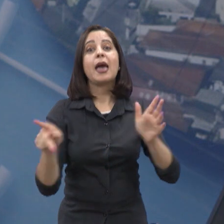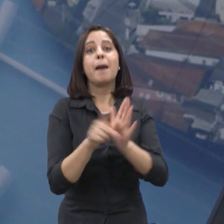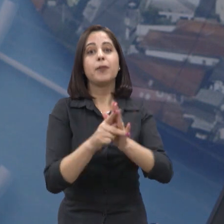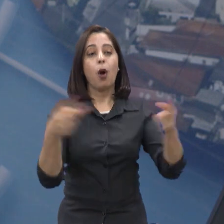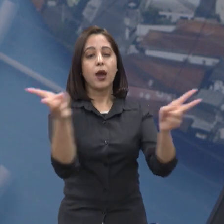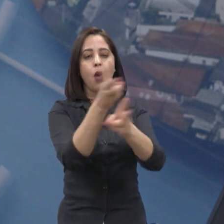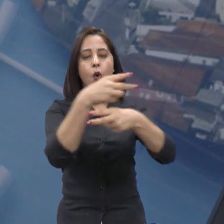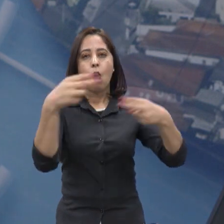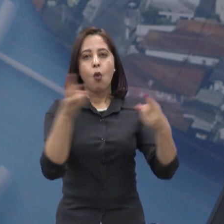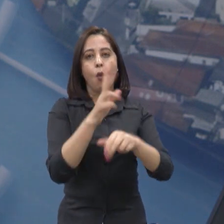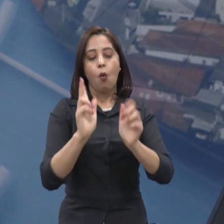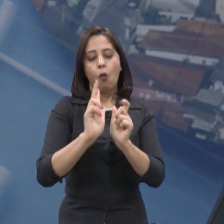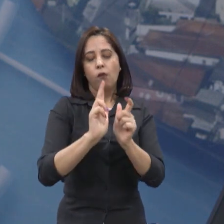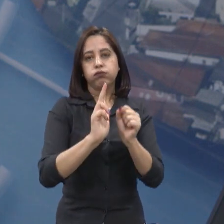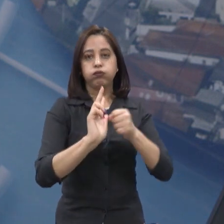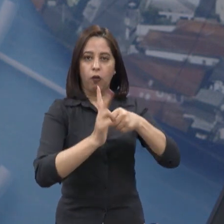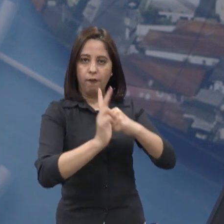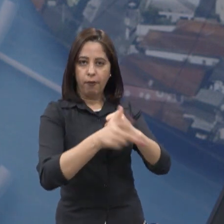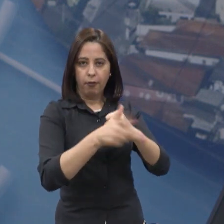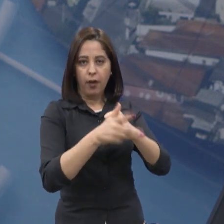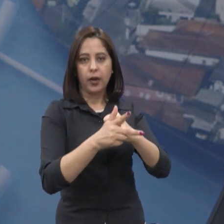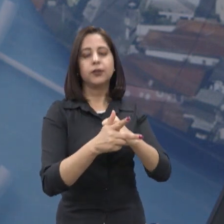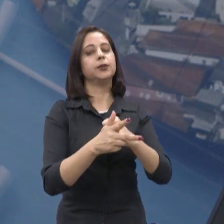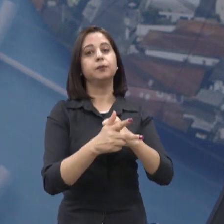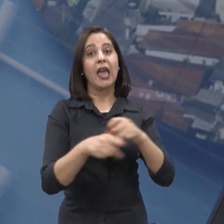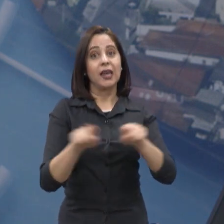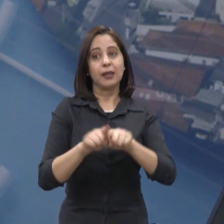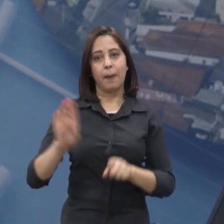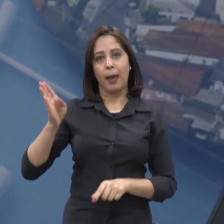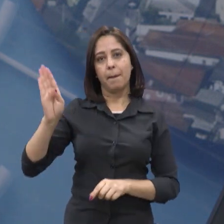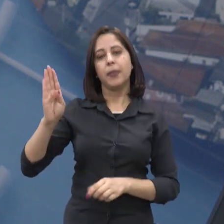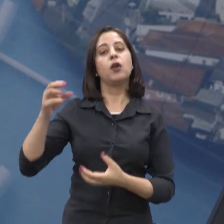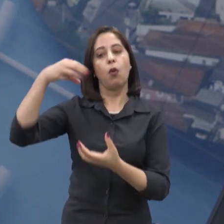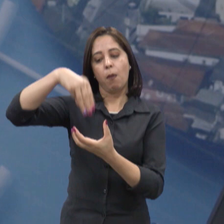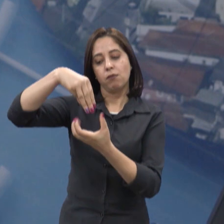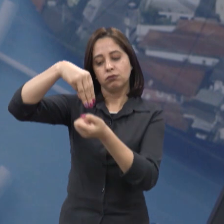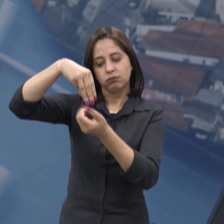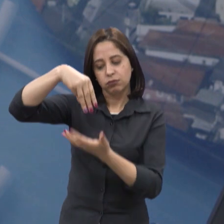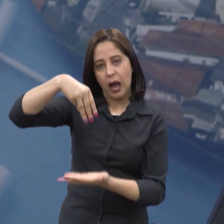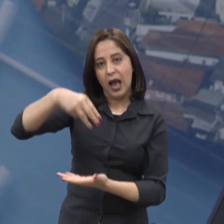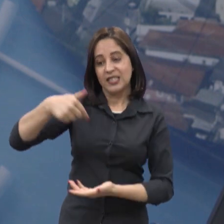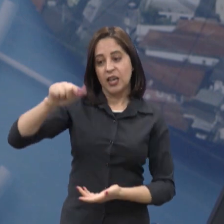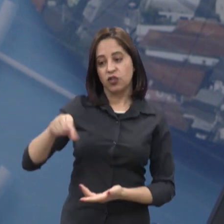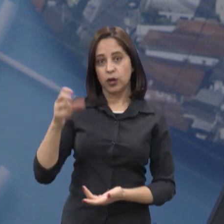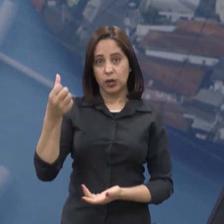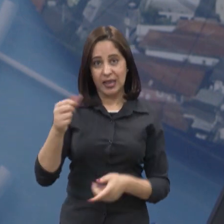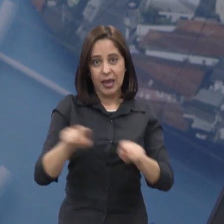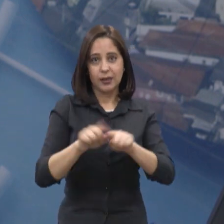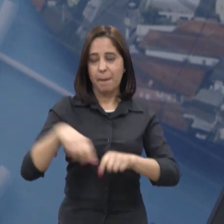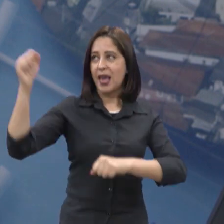equivalente a 13,5%, seguida da biomassa, 7,6% e a solar, 7